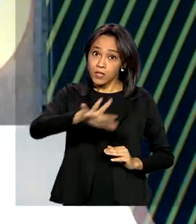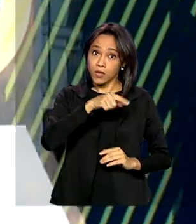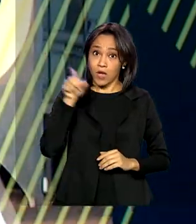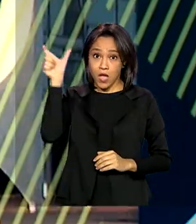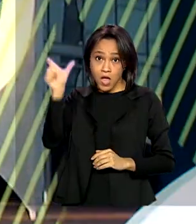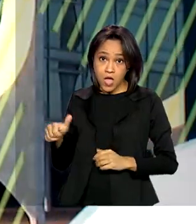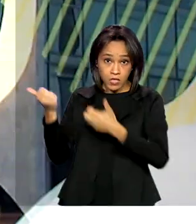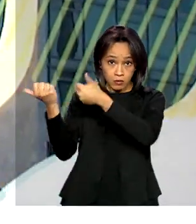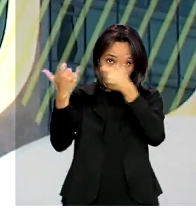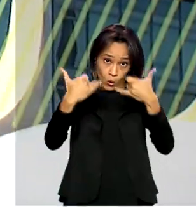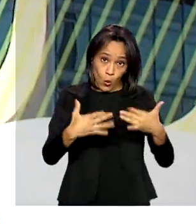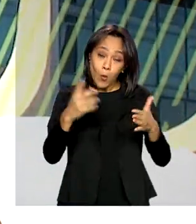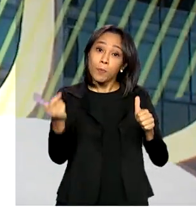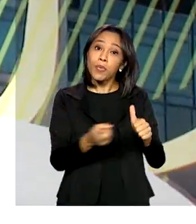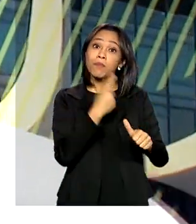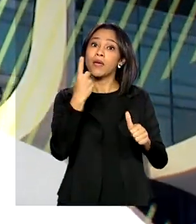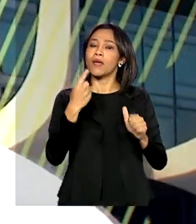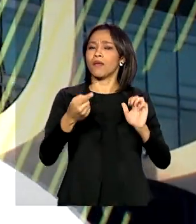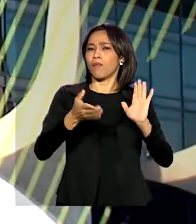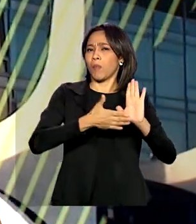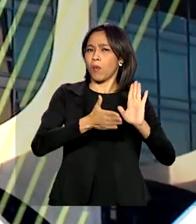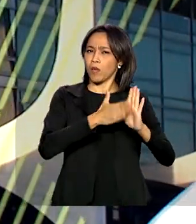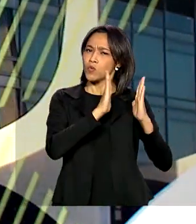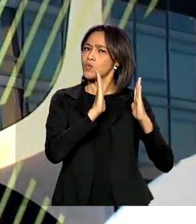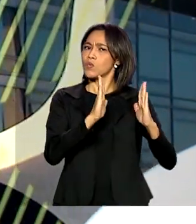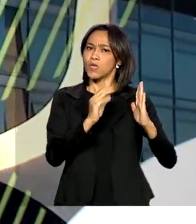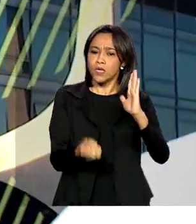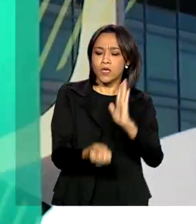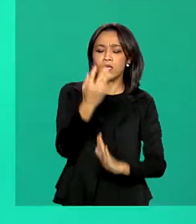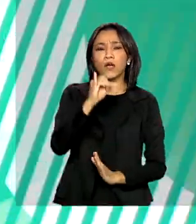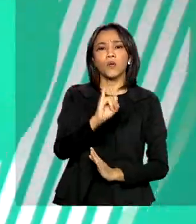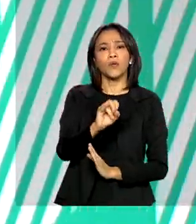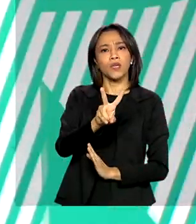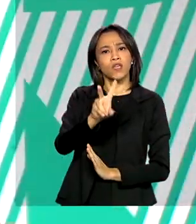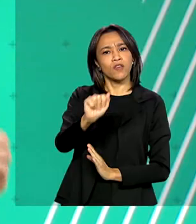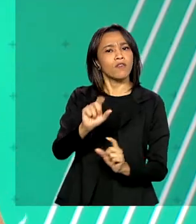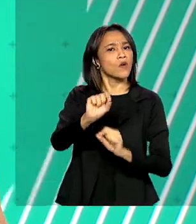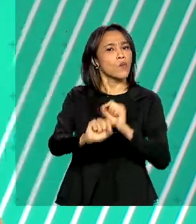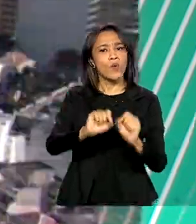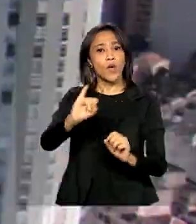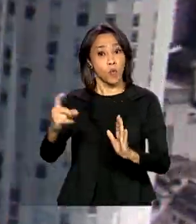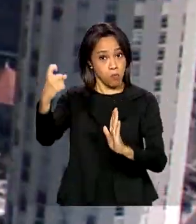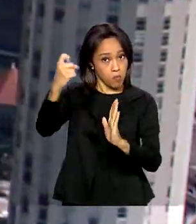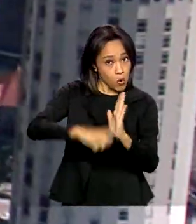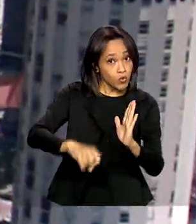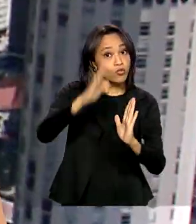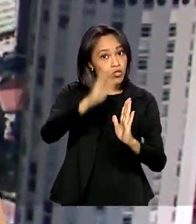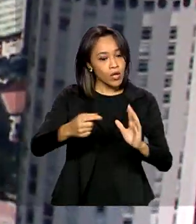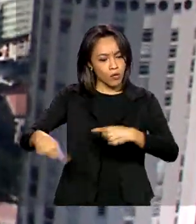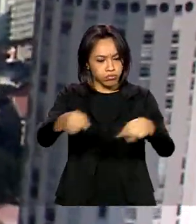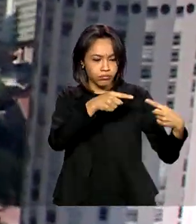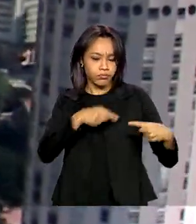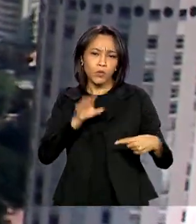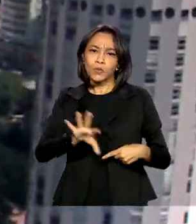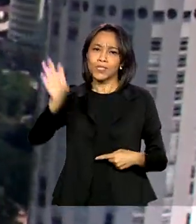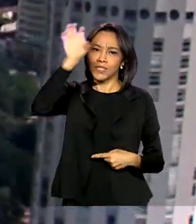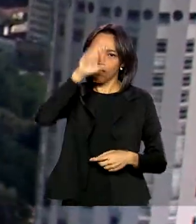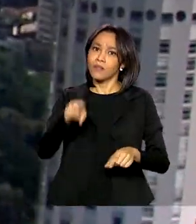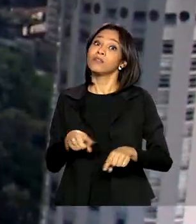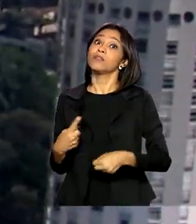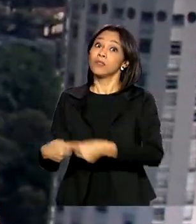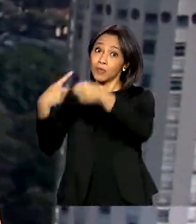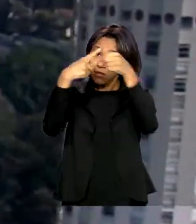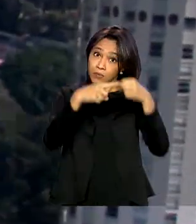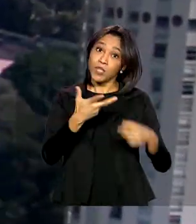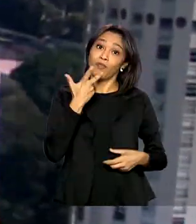parte da proposta que cria um IVA Federal, Imposto Sob Valor Agregado, já está em discussão com estados e municípios